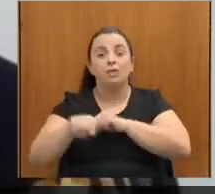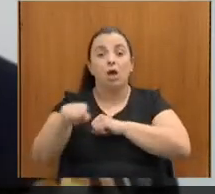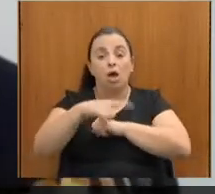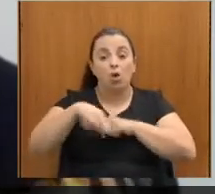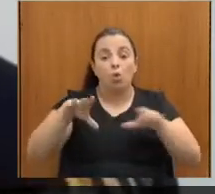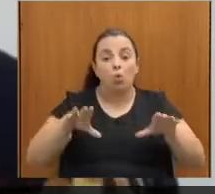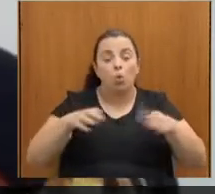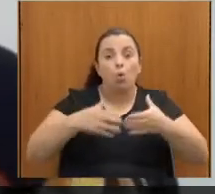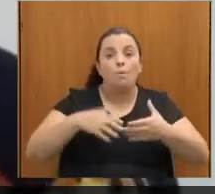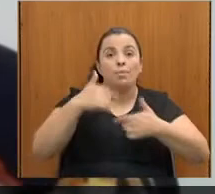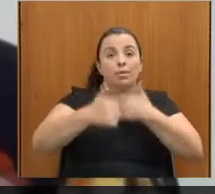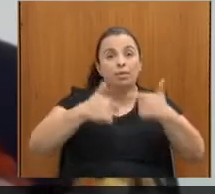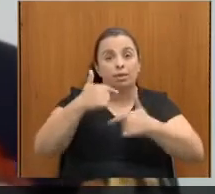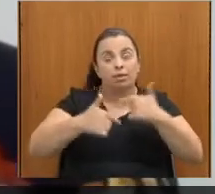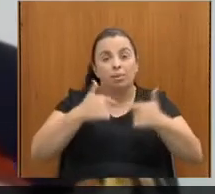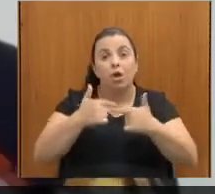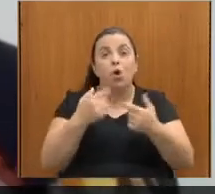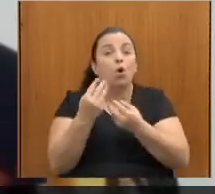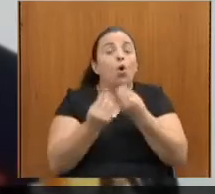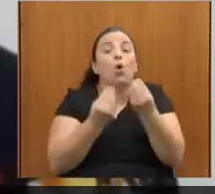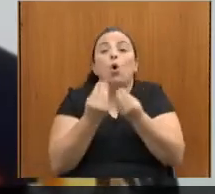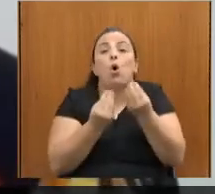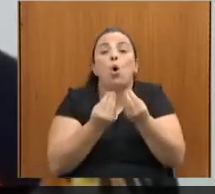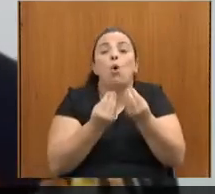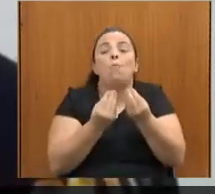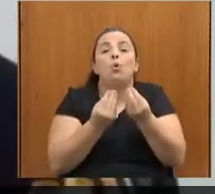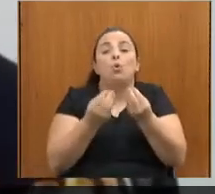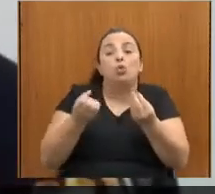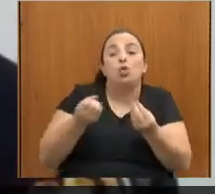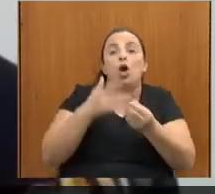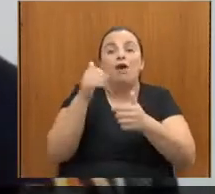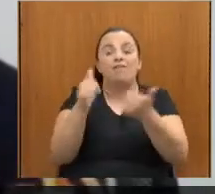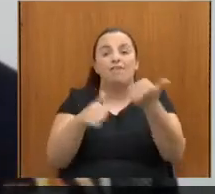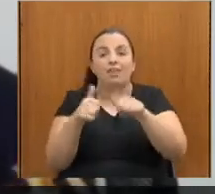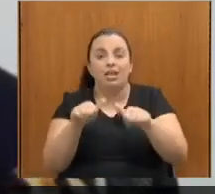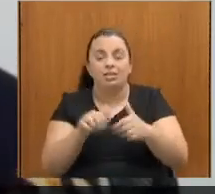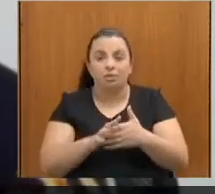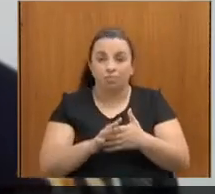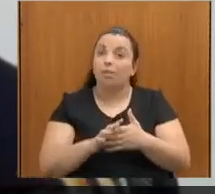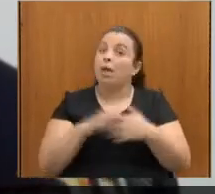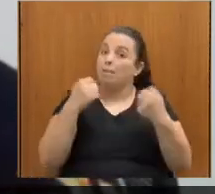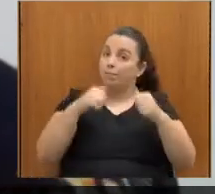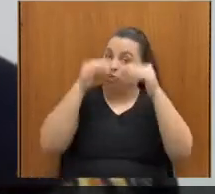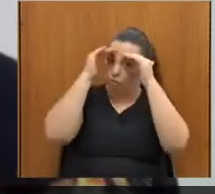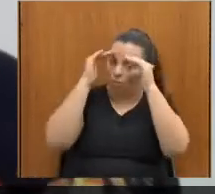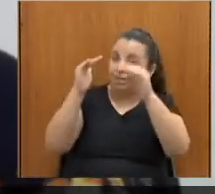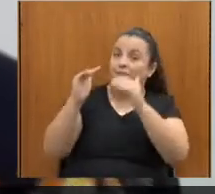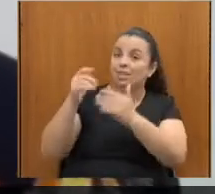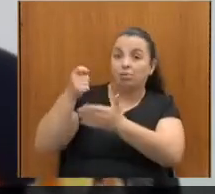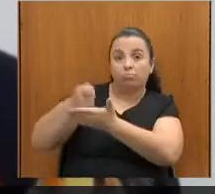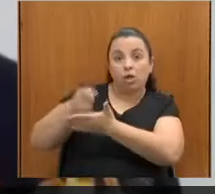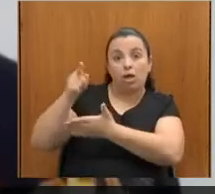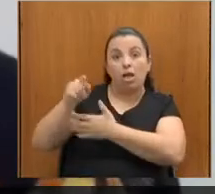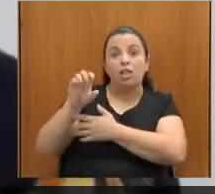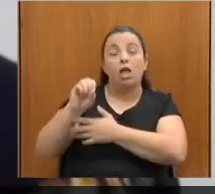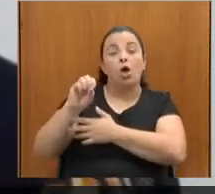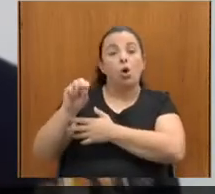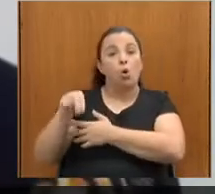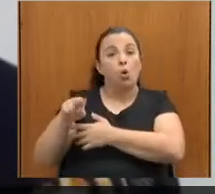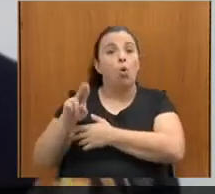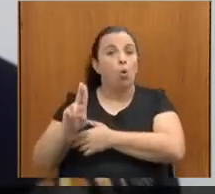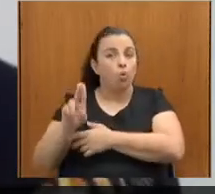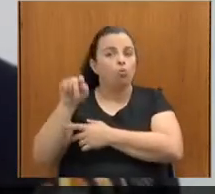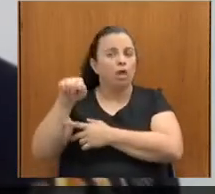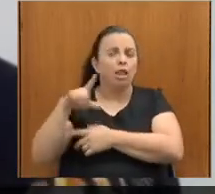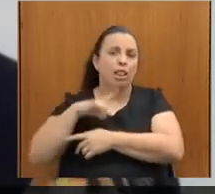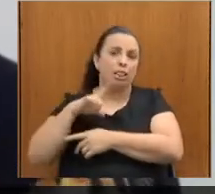para essa avaliação, para a gente seguir o quê? a determinação da Convenção da ONU, que a gente sabe bem hoje que ela tem status de constituição no